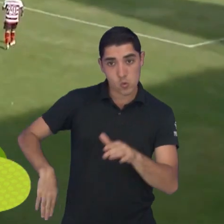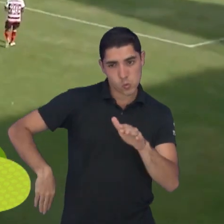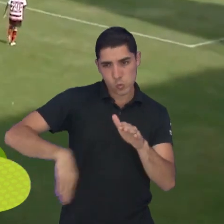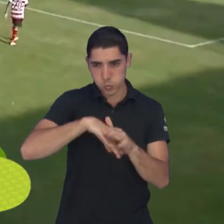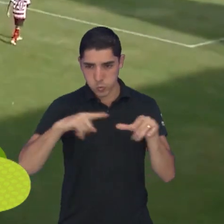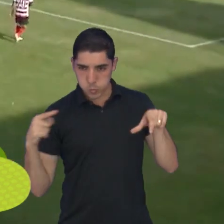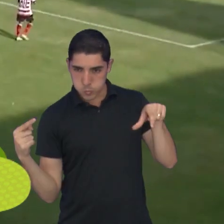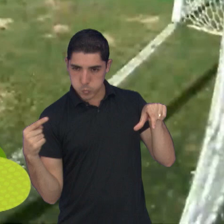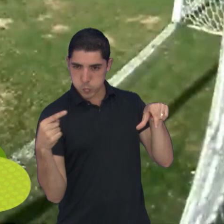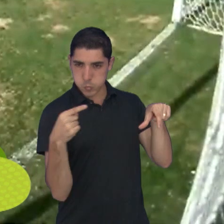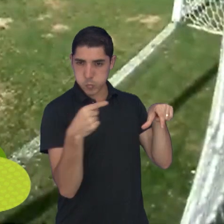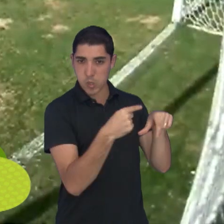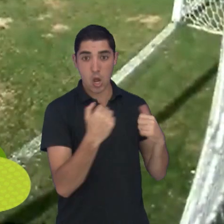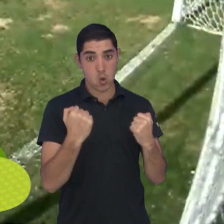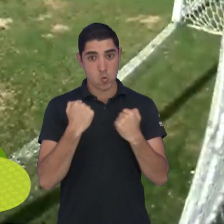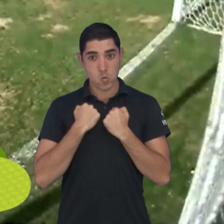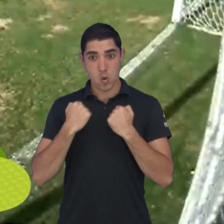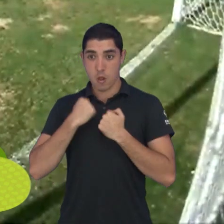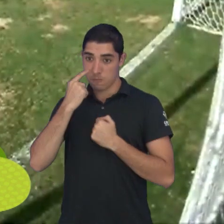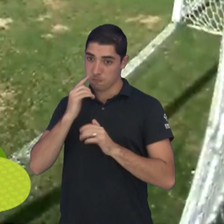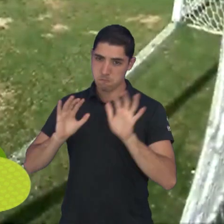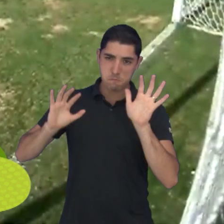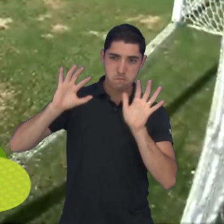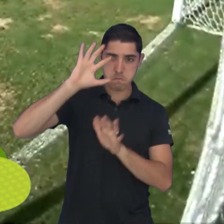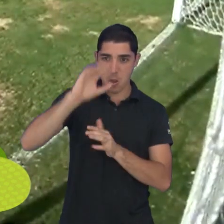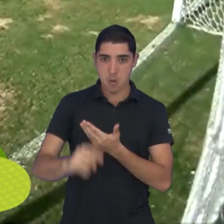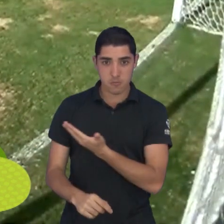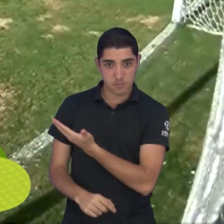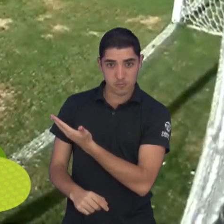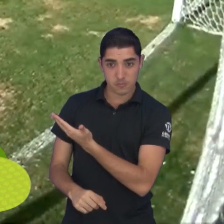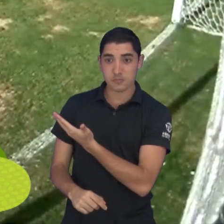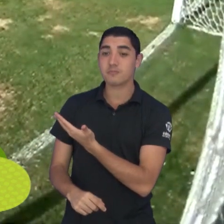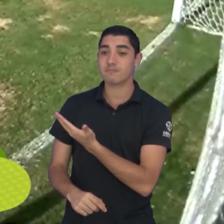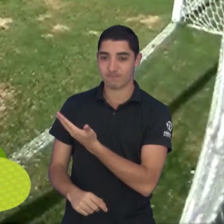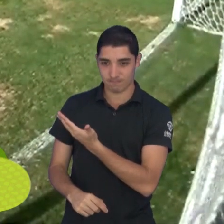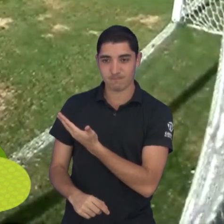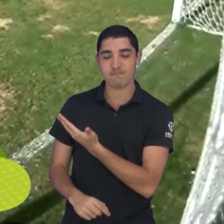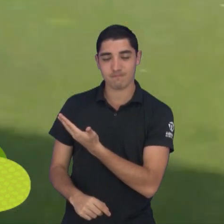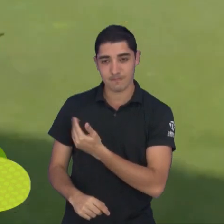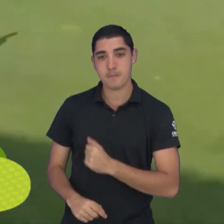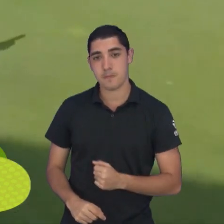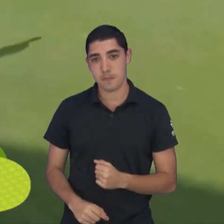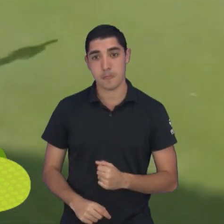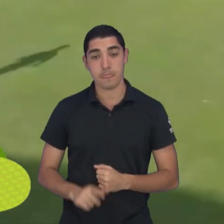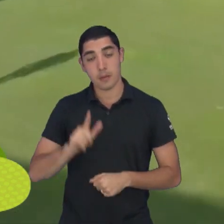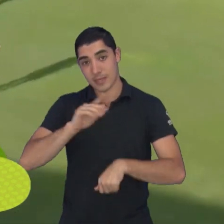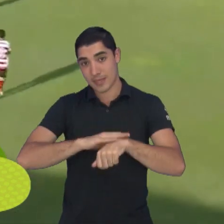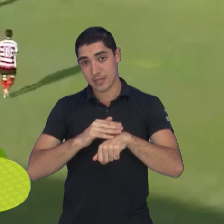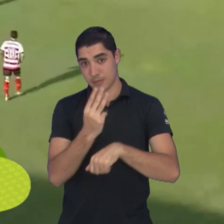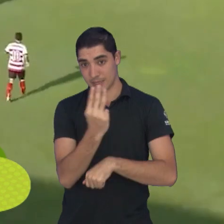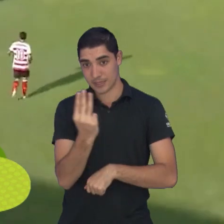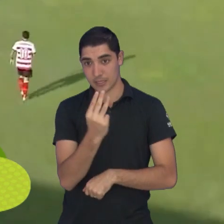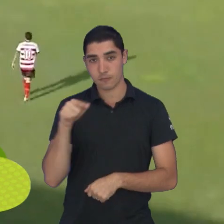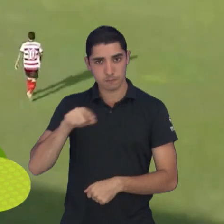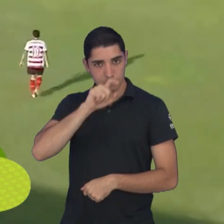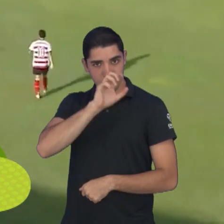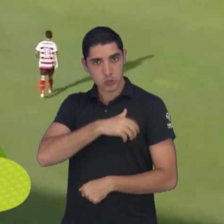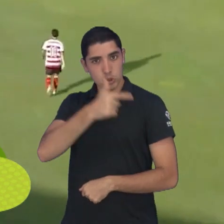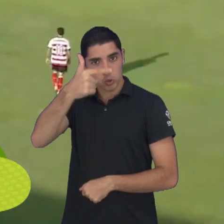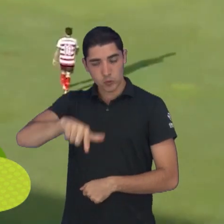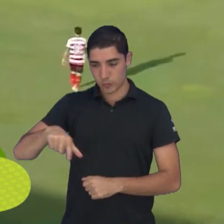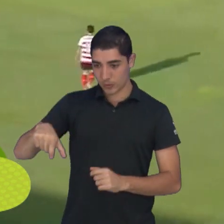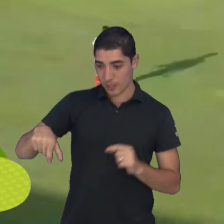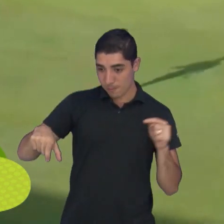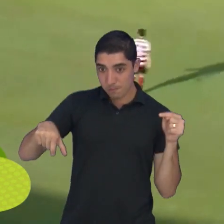A bola foi no meio do gol, mas obrigou Ariel a fazer boa defesa e mandar para o escanteio. Aos 33, a Águia chegou a